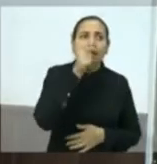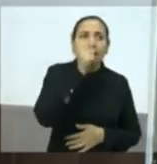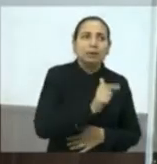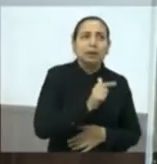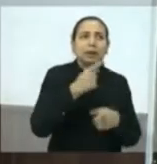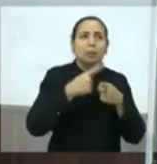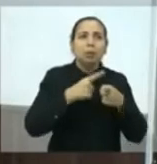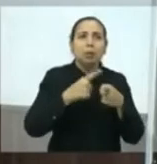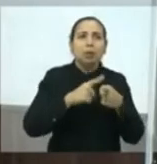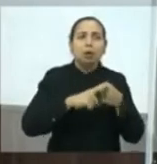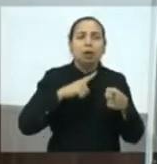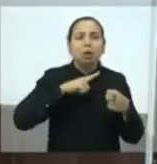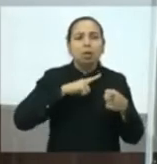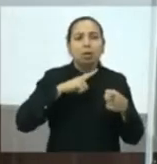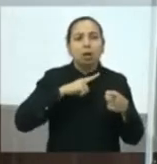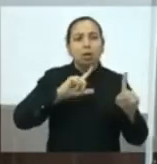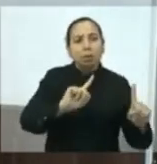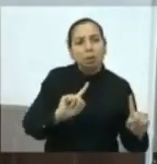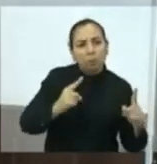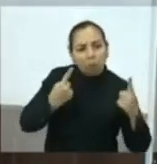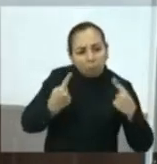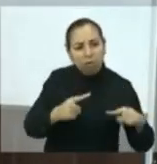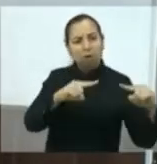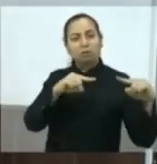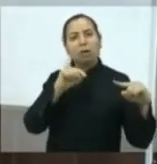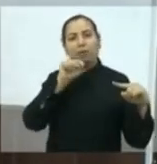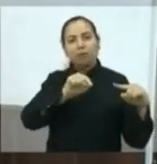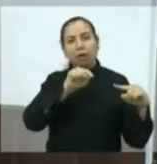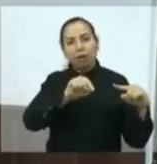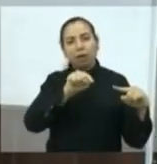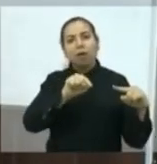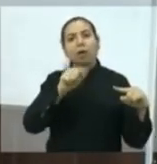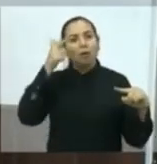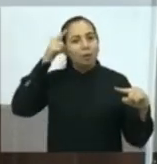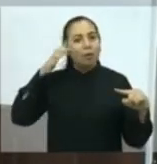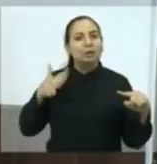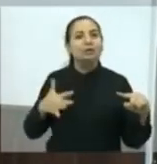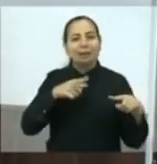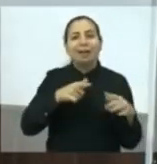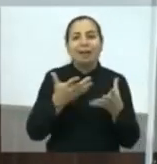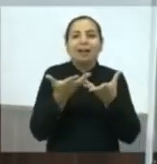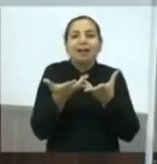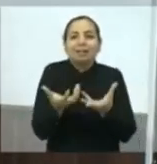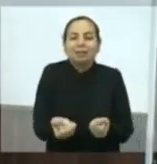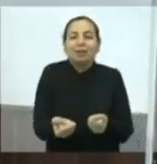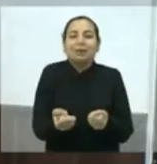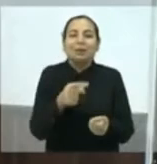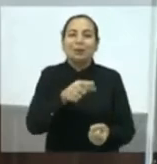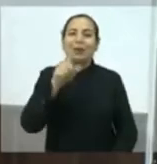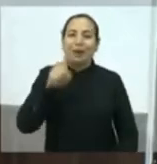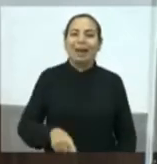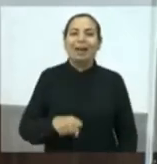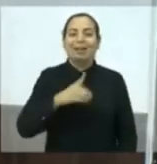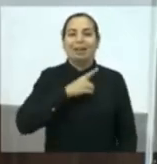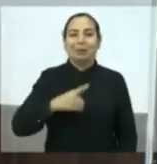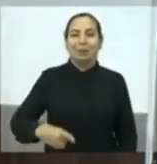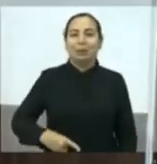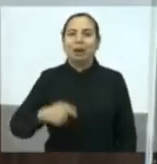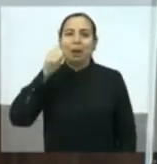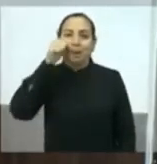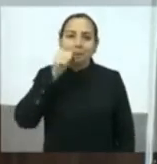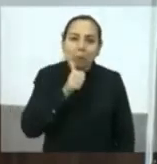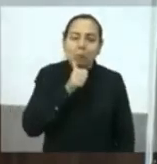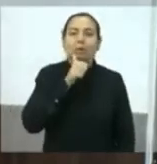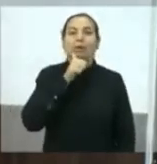desafio, já que ela aceitou, a nossa companheira, mulher, deputada, guerreira,